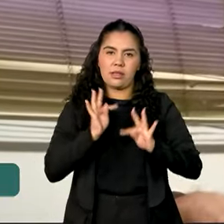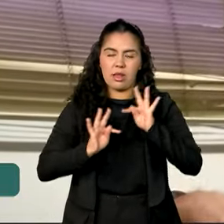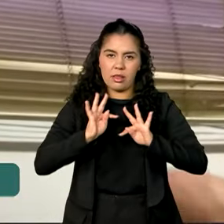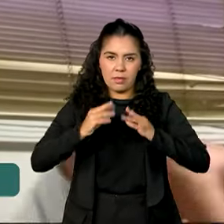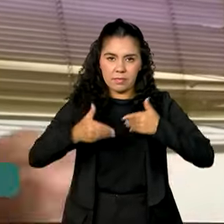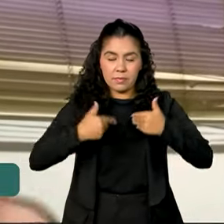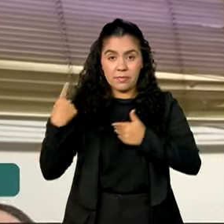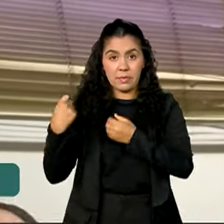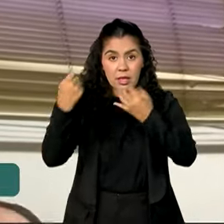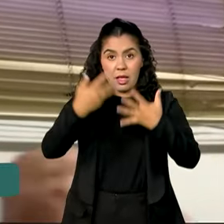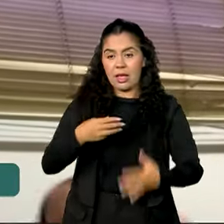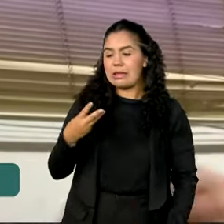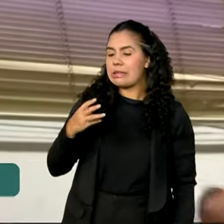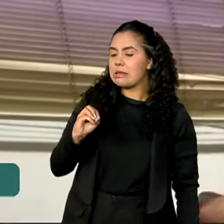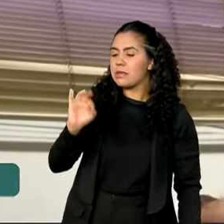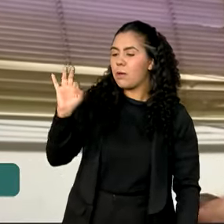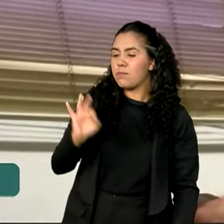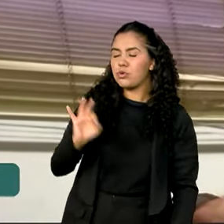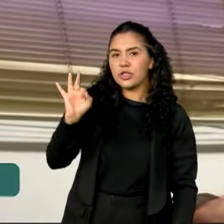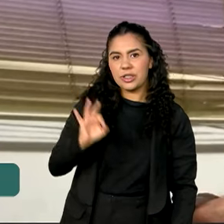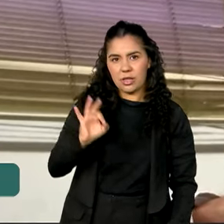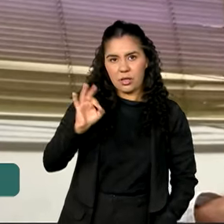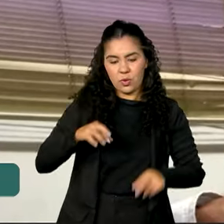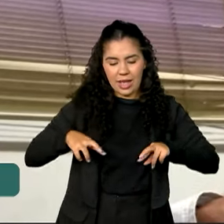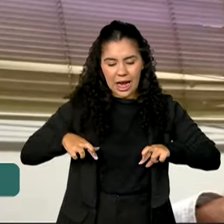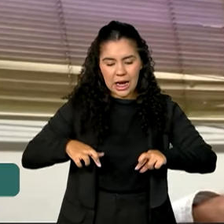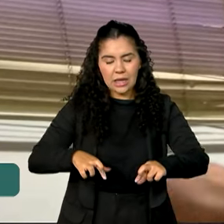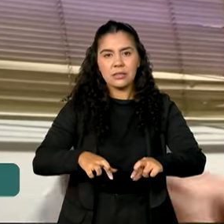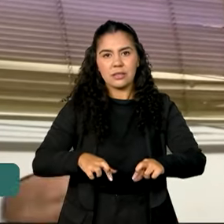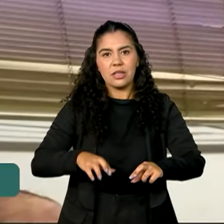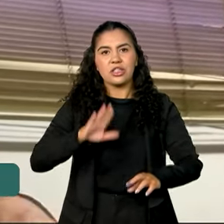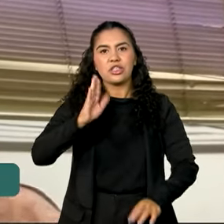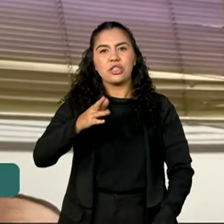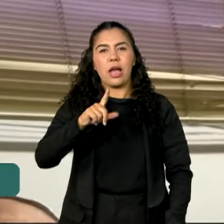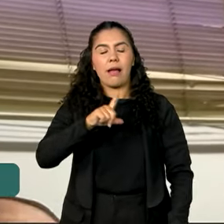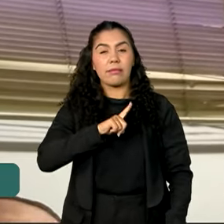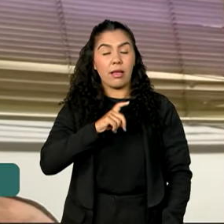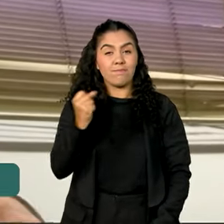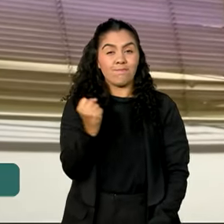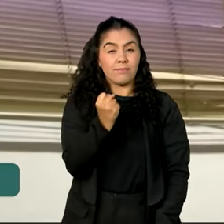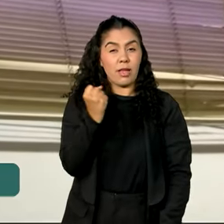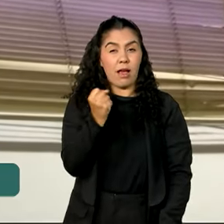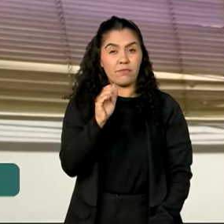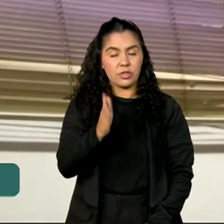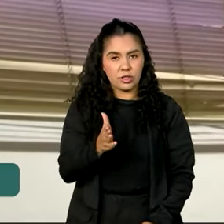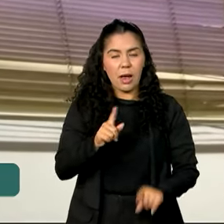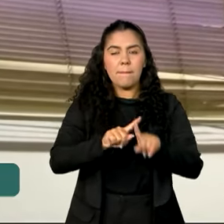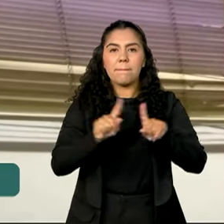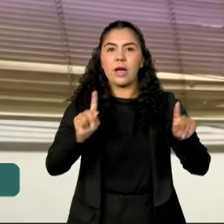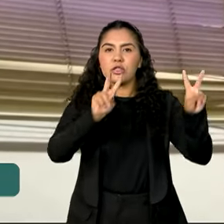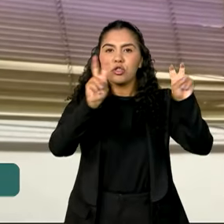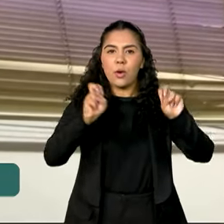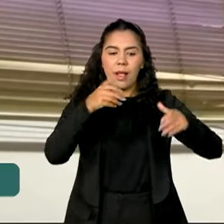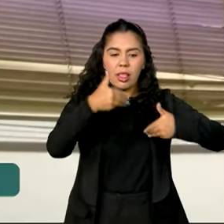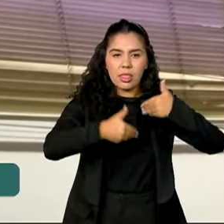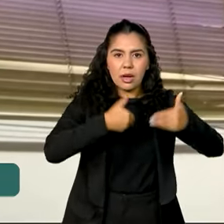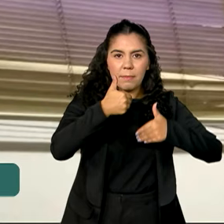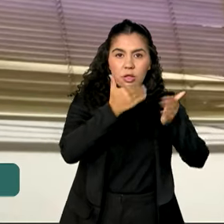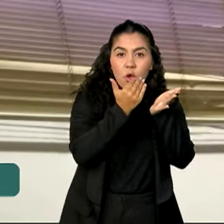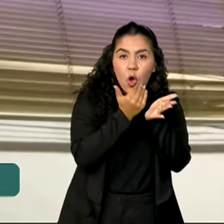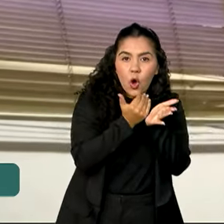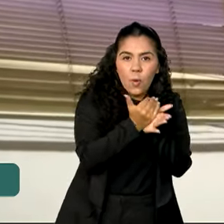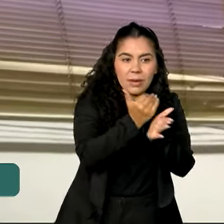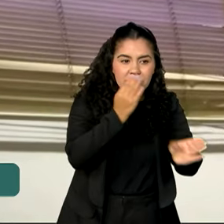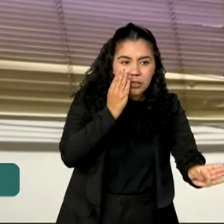dos tumores de próstata já aparecem com o grau de agressividade. E os tratamentos que a gente tem na fase inicial, principalmente